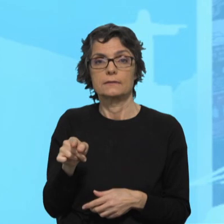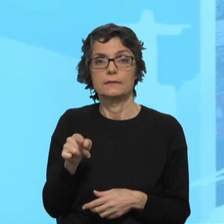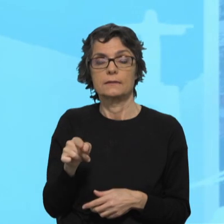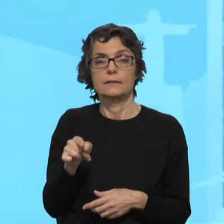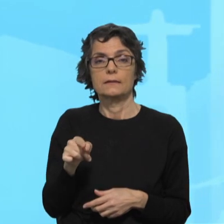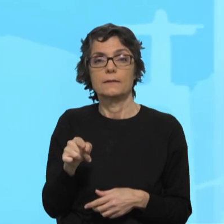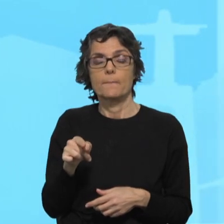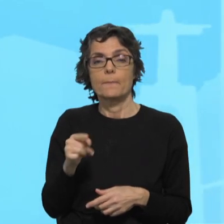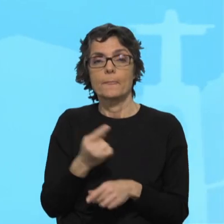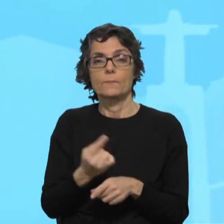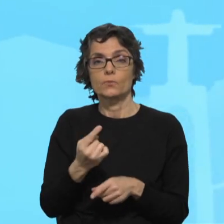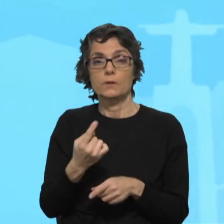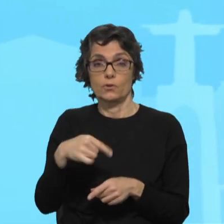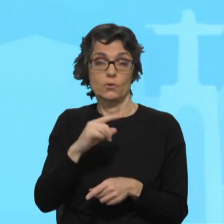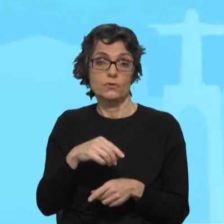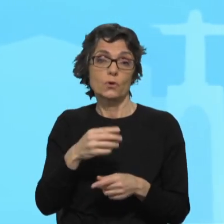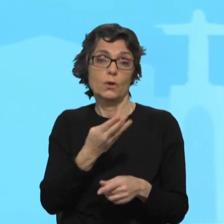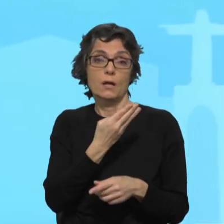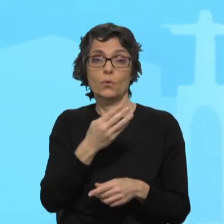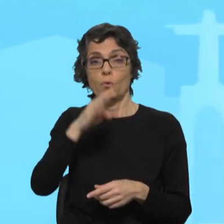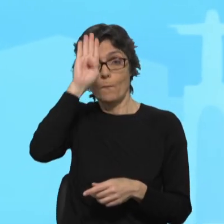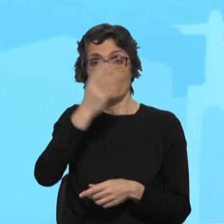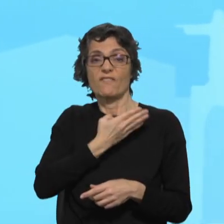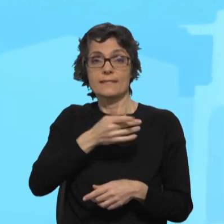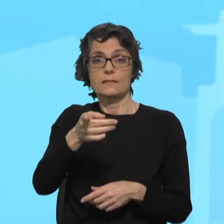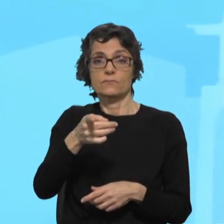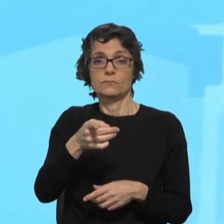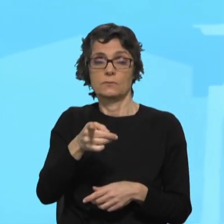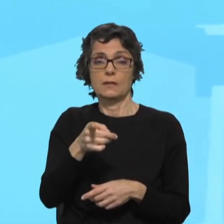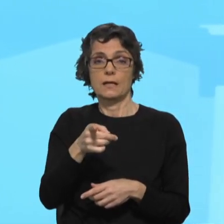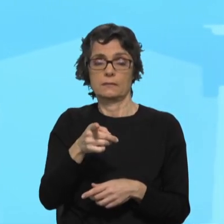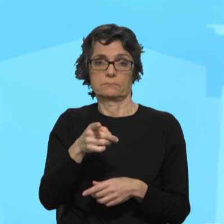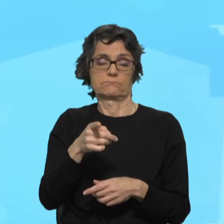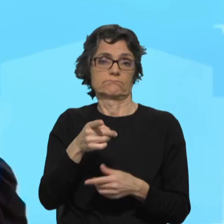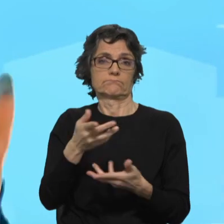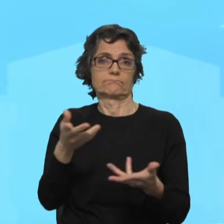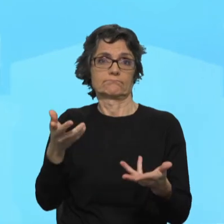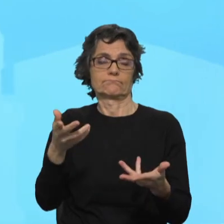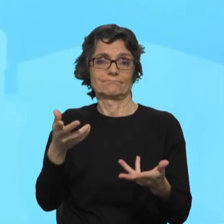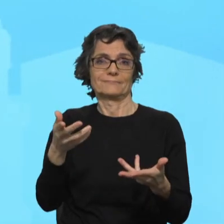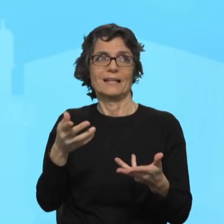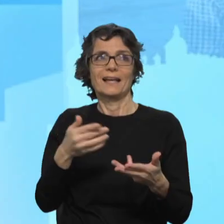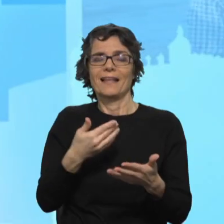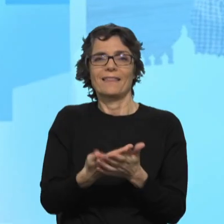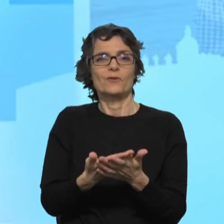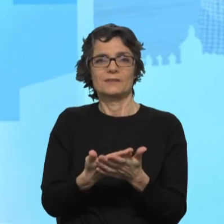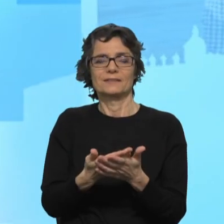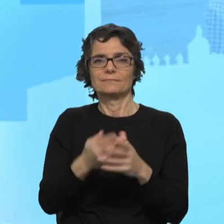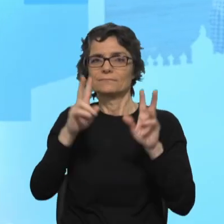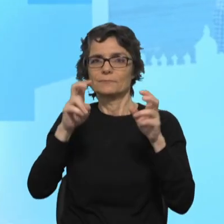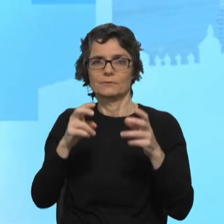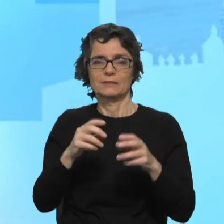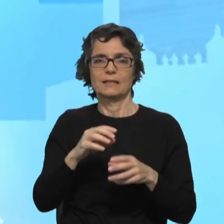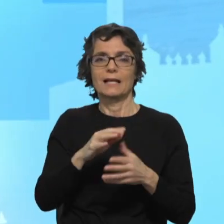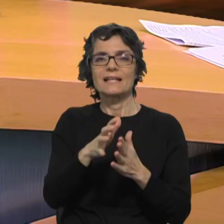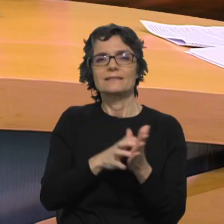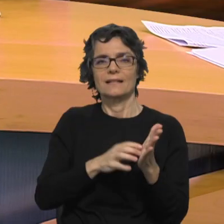temos atualmente com o Papa Francisco também um belíssimo, diria, guia para estas questões, que é a Fratelli